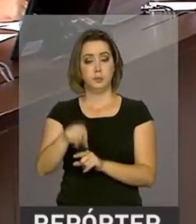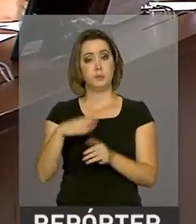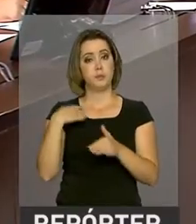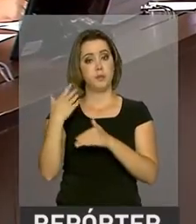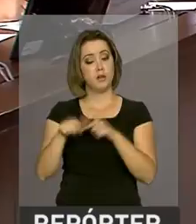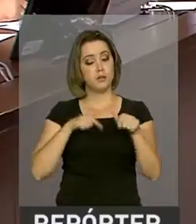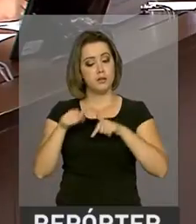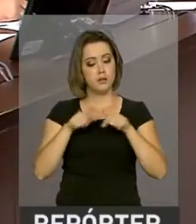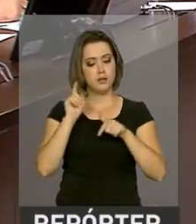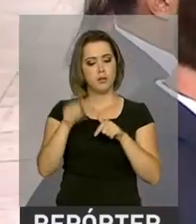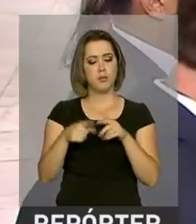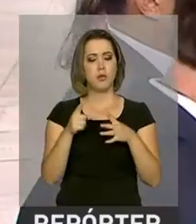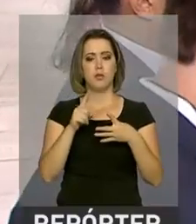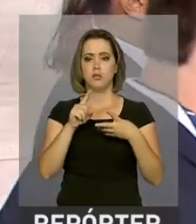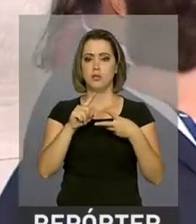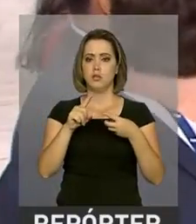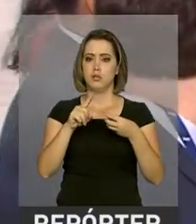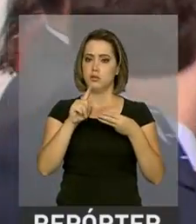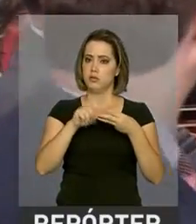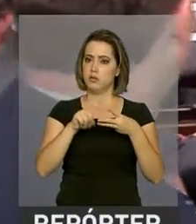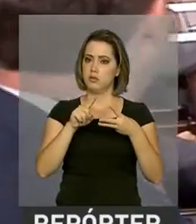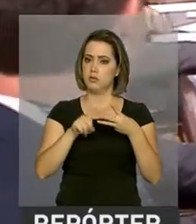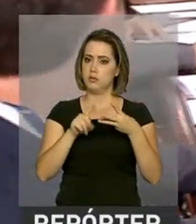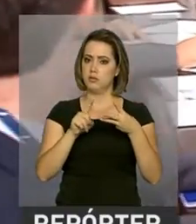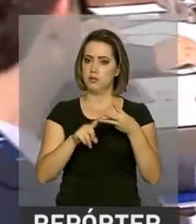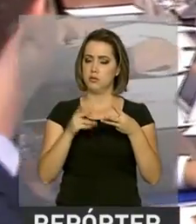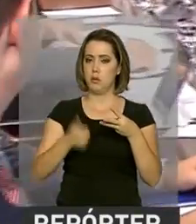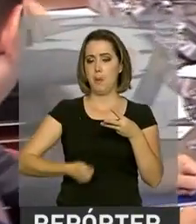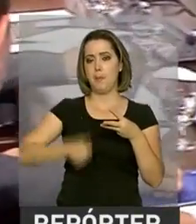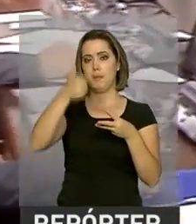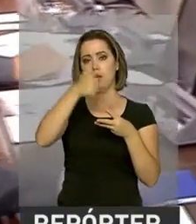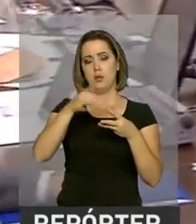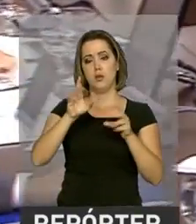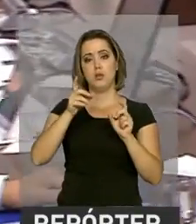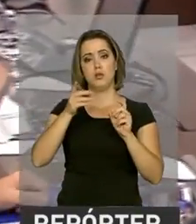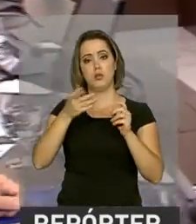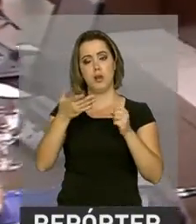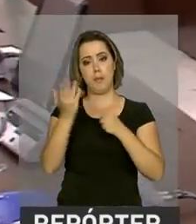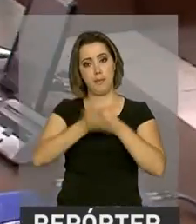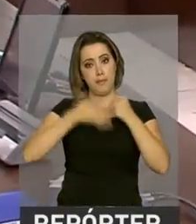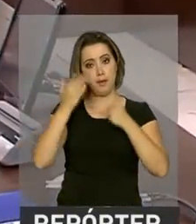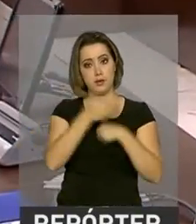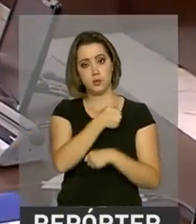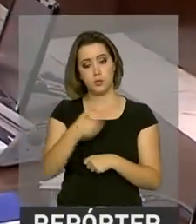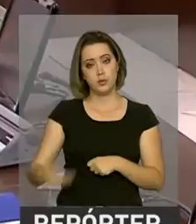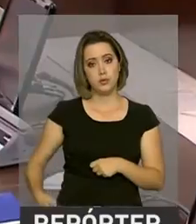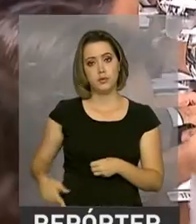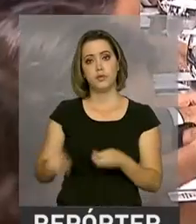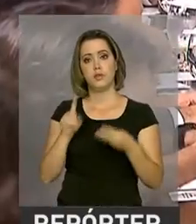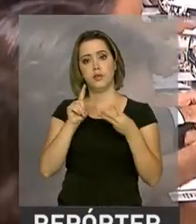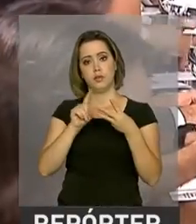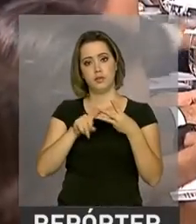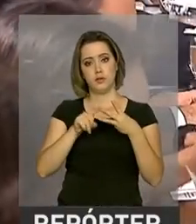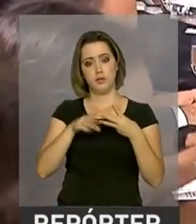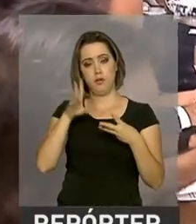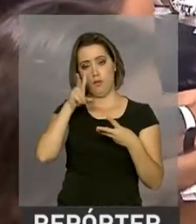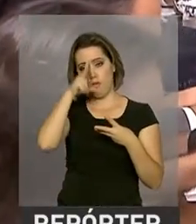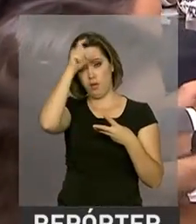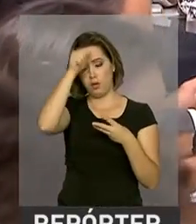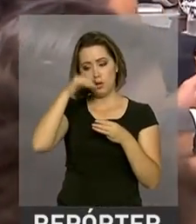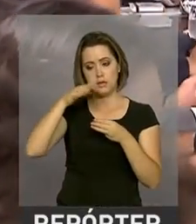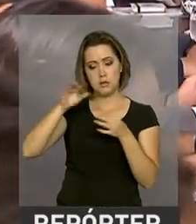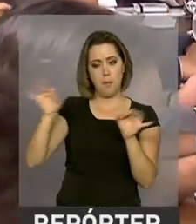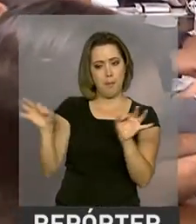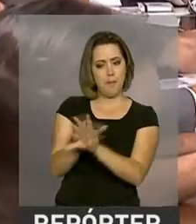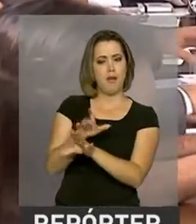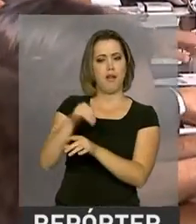presidência, estão divididas em três eixos. Aperfeiçoamento das estruturas governamentais, fortalecimento do combate ao crime organizado e